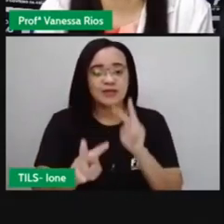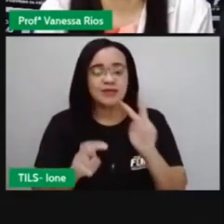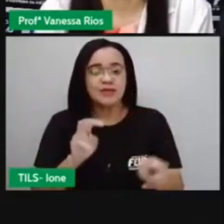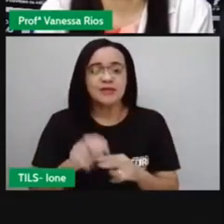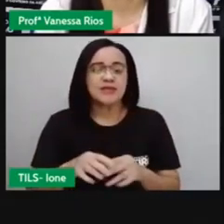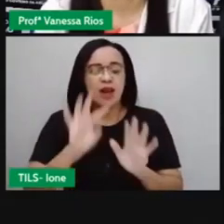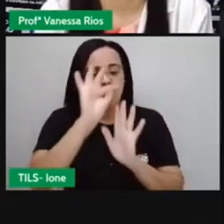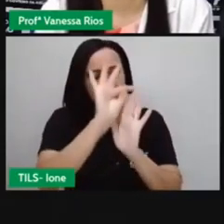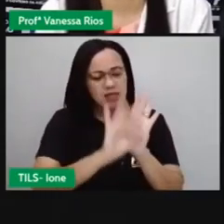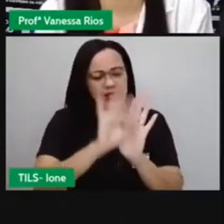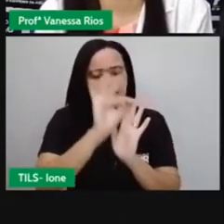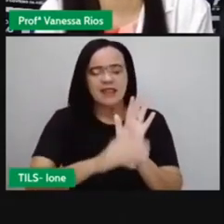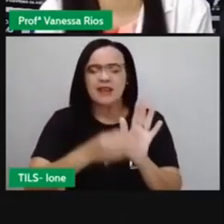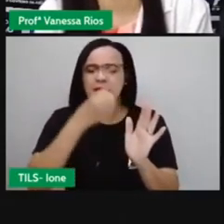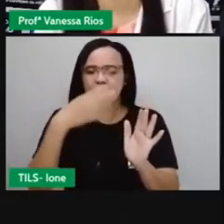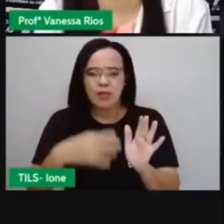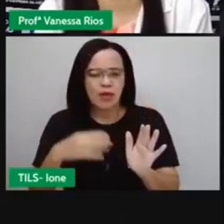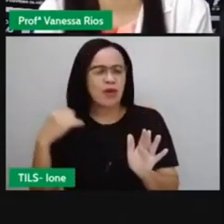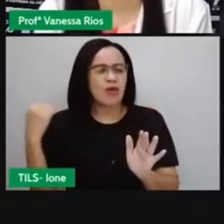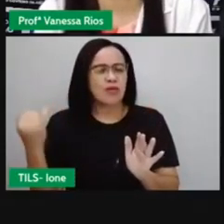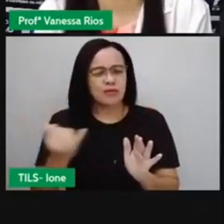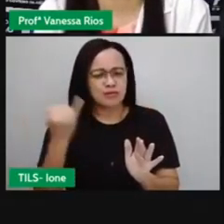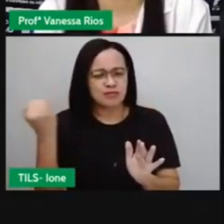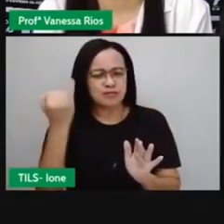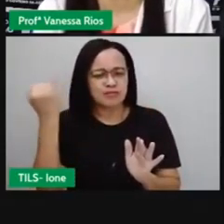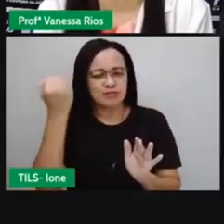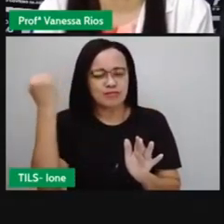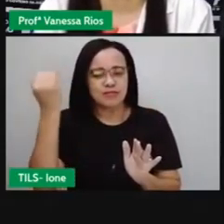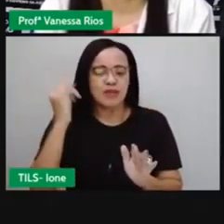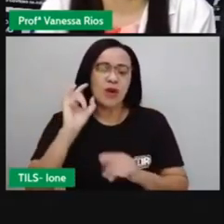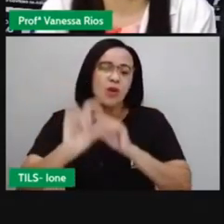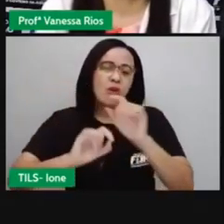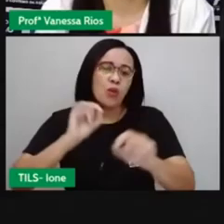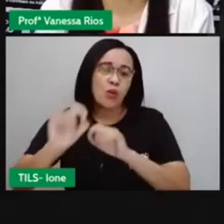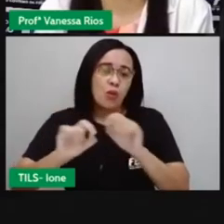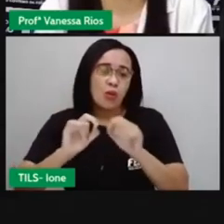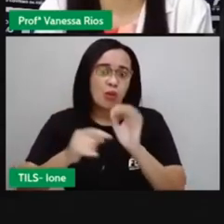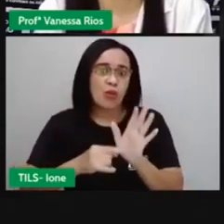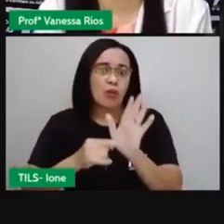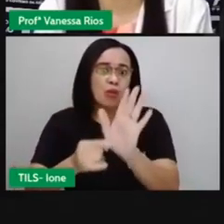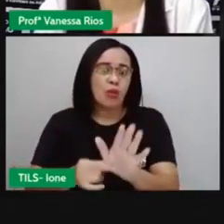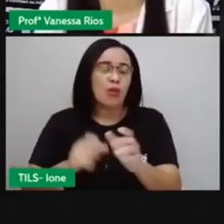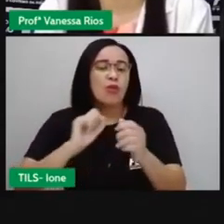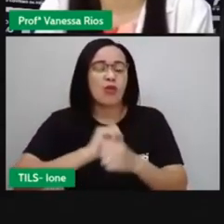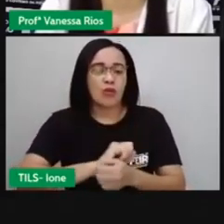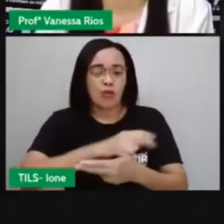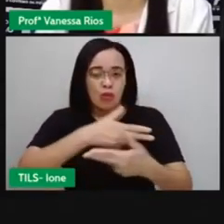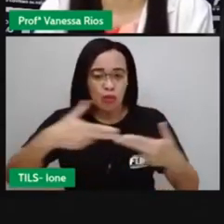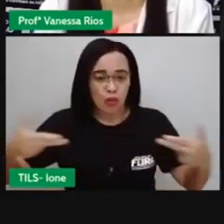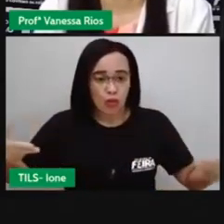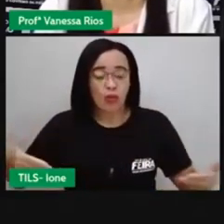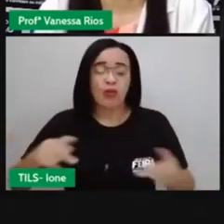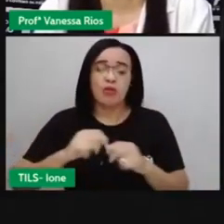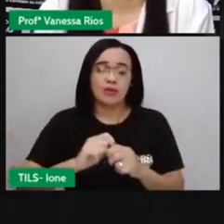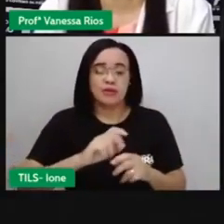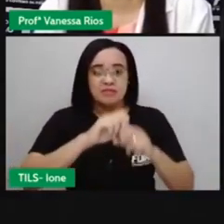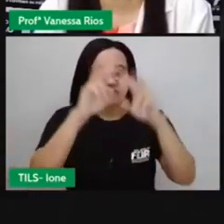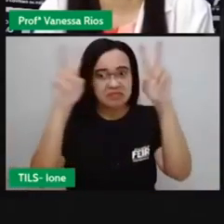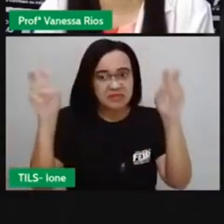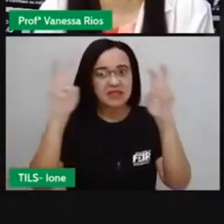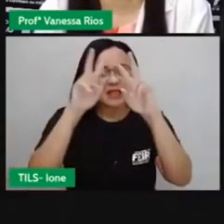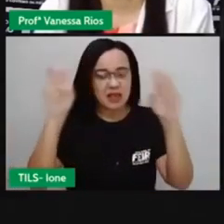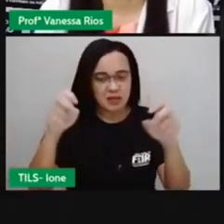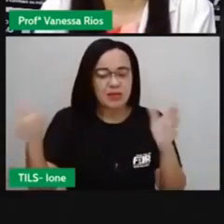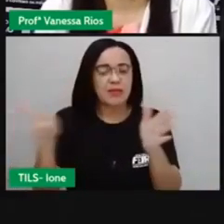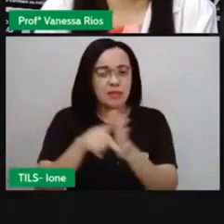texto muito interessante, um gênero textual que pode abordar aí assuntos do nosso cotidiano e traz aí